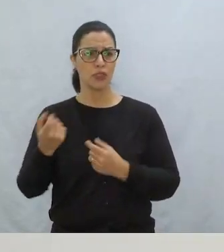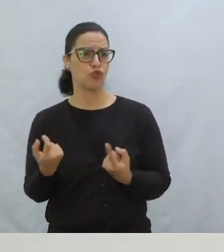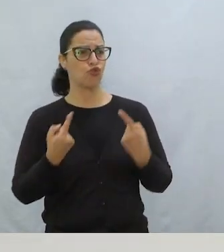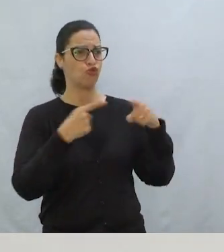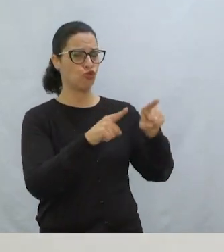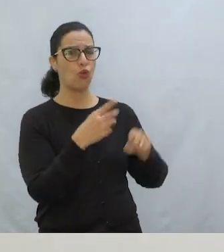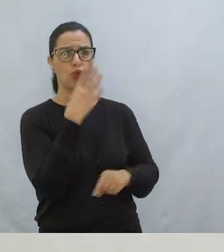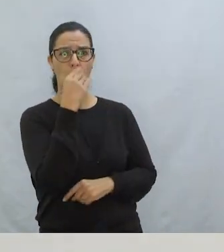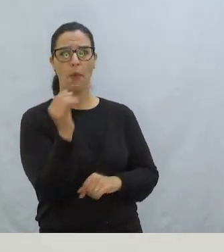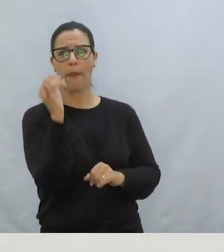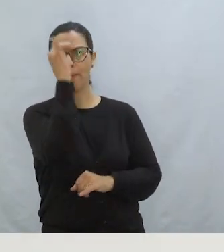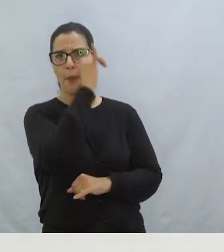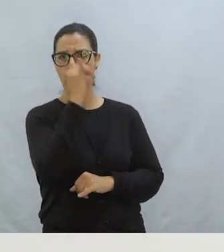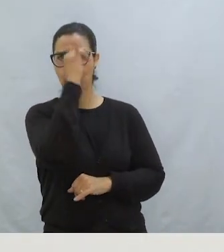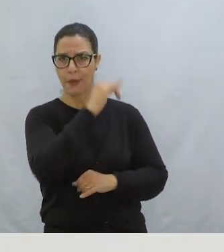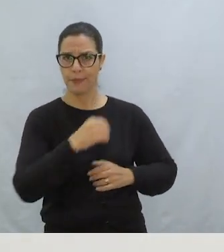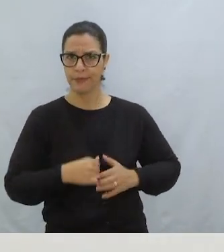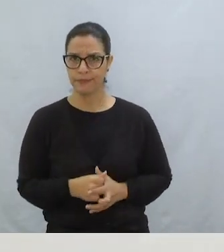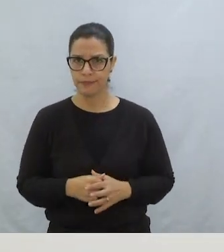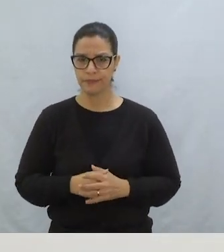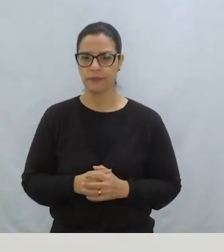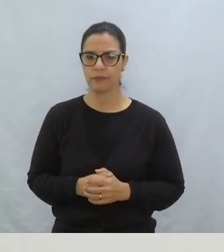contra o lobo bobão